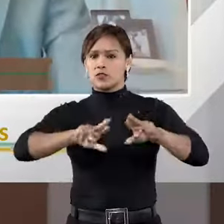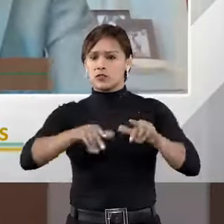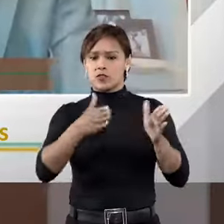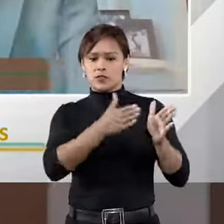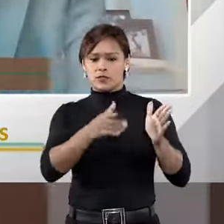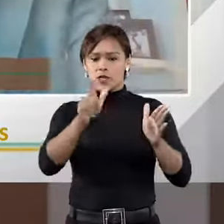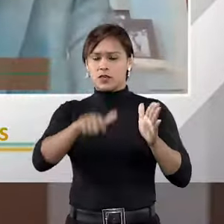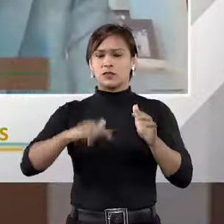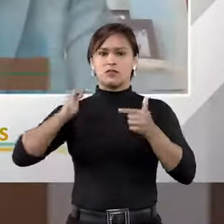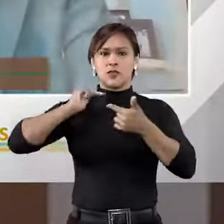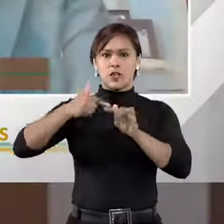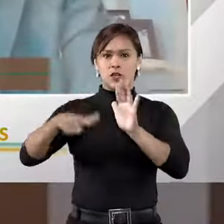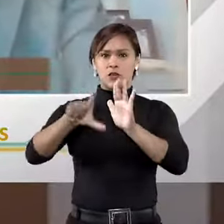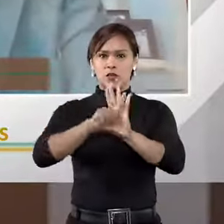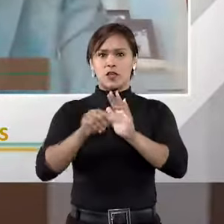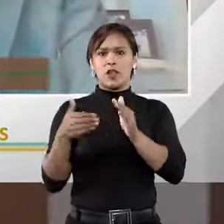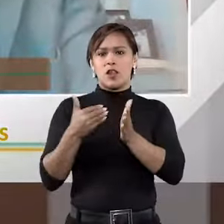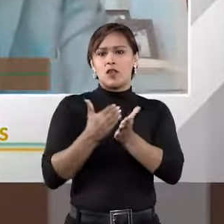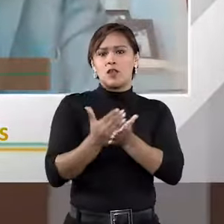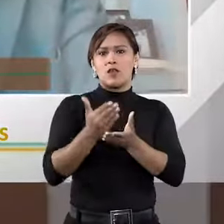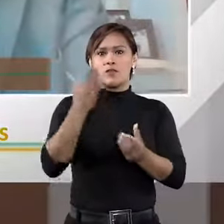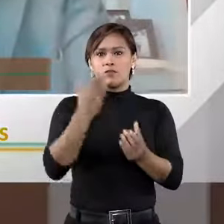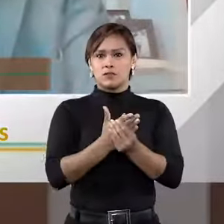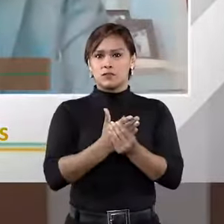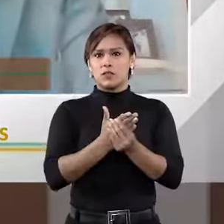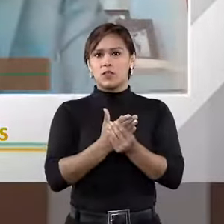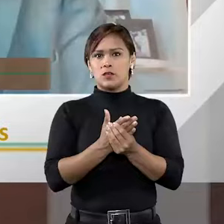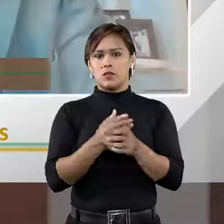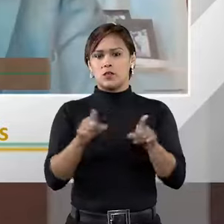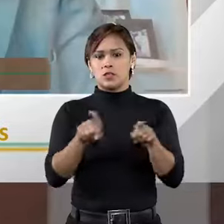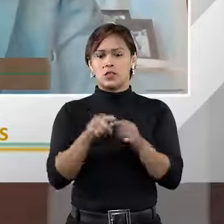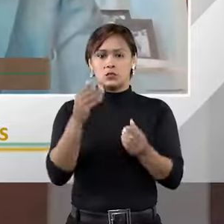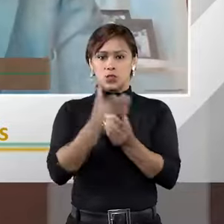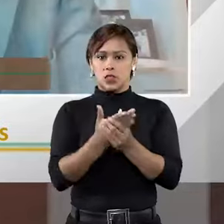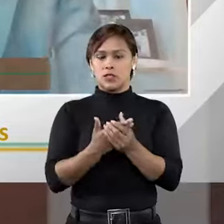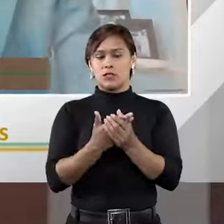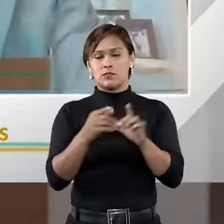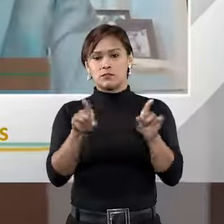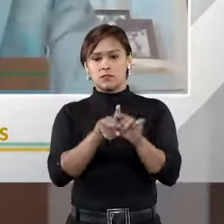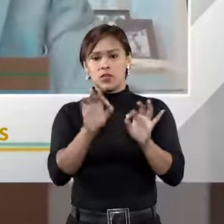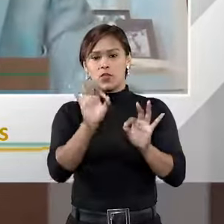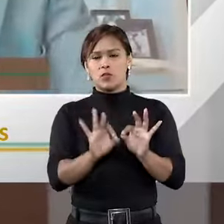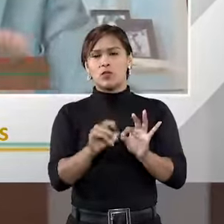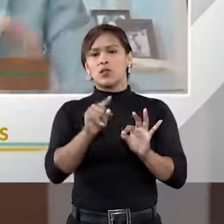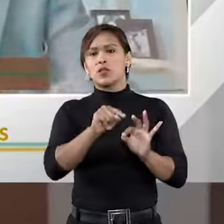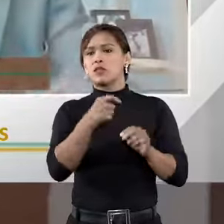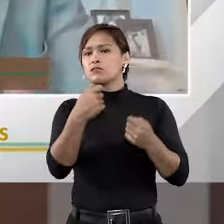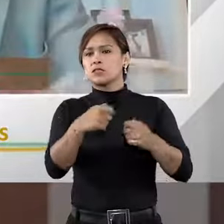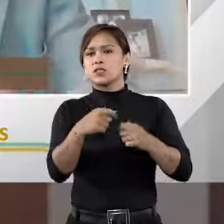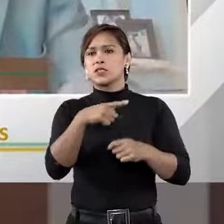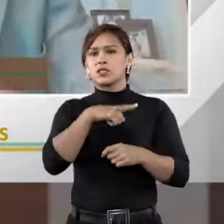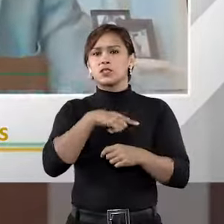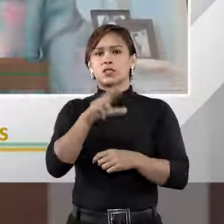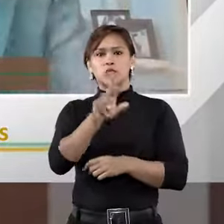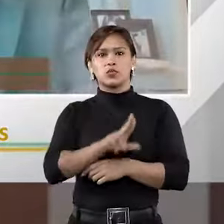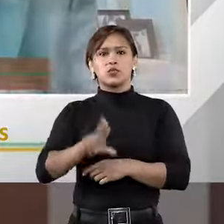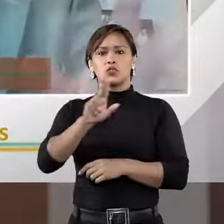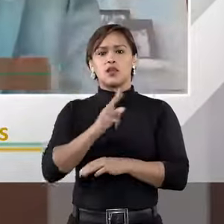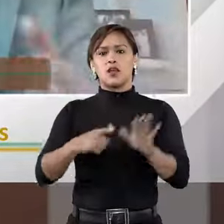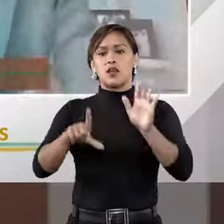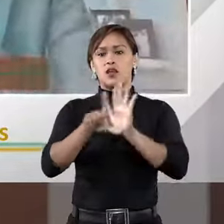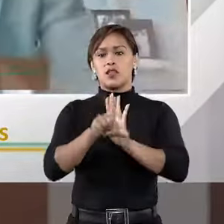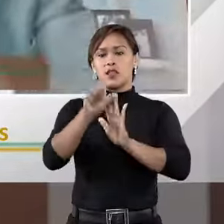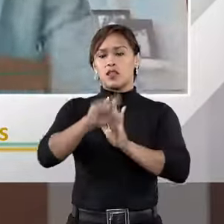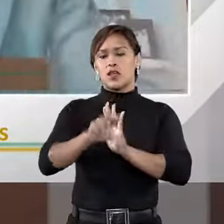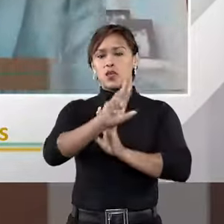tradicional da nossa lei processual civil, da nossa lei do processo estatal. Eles não precisariam ter usado exatamente ali na